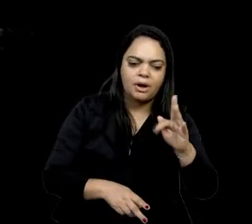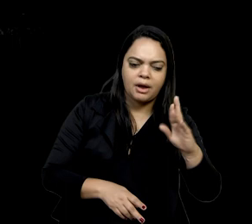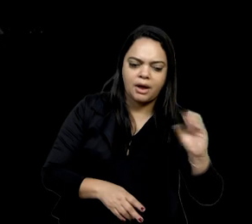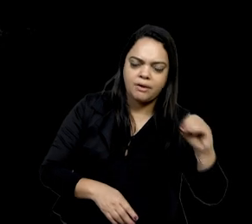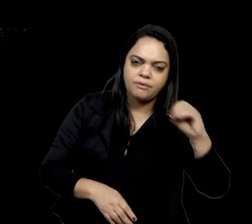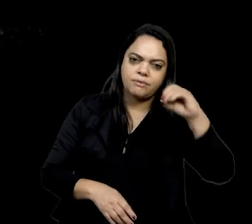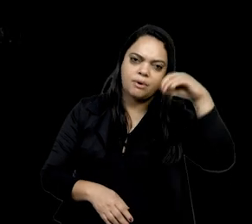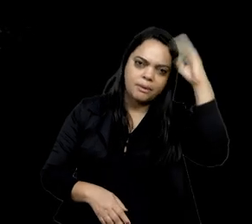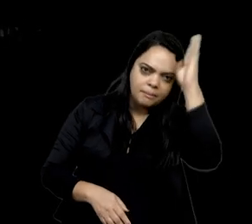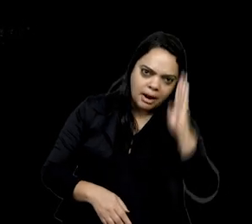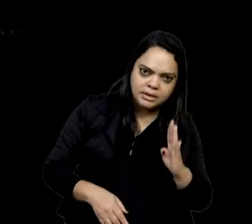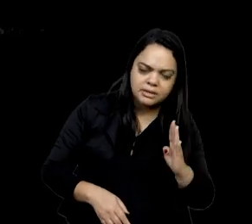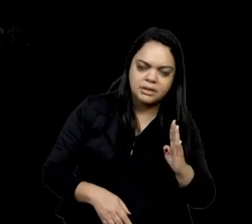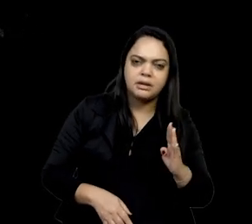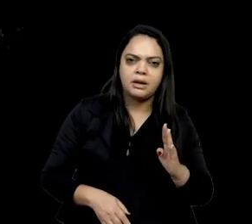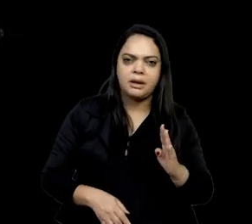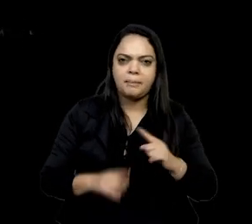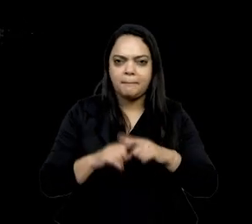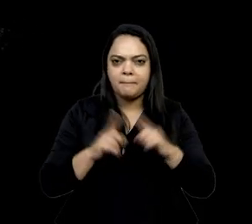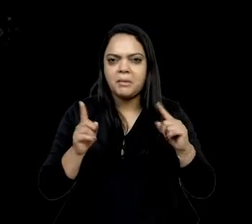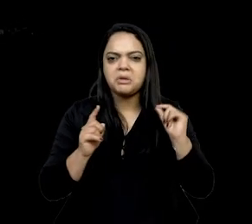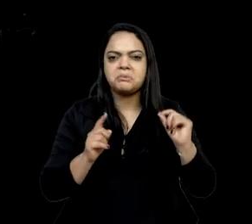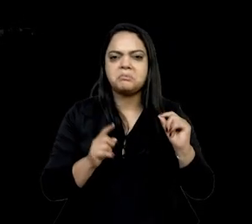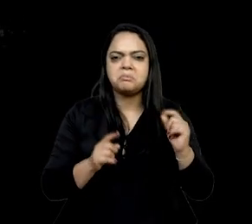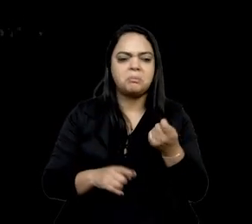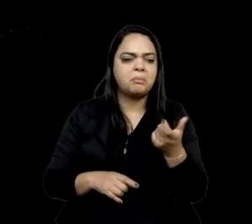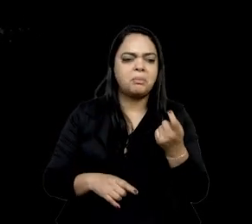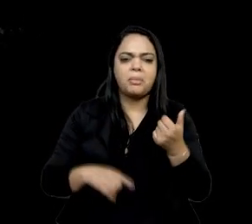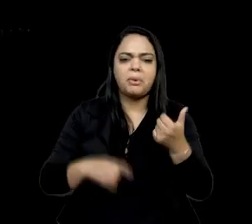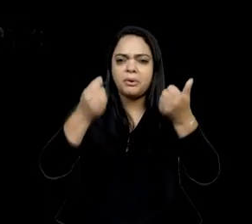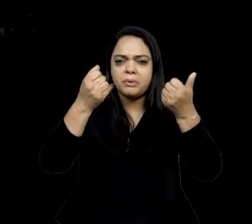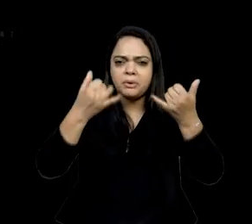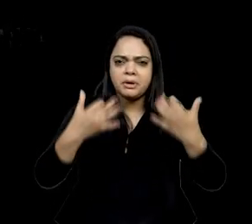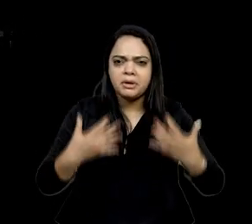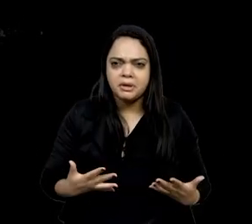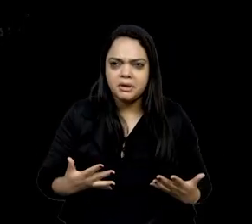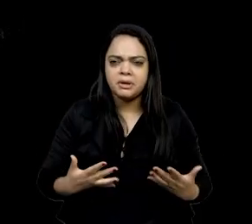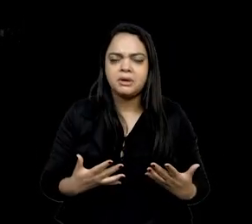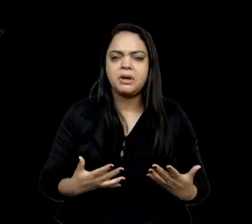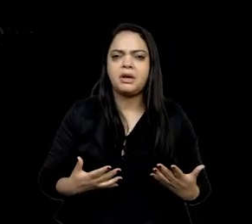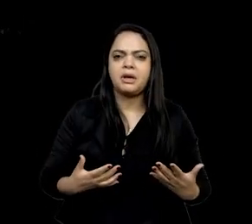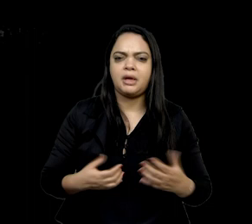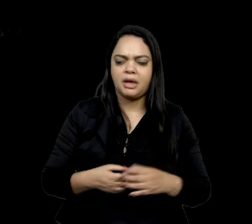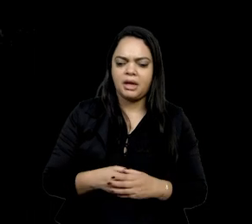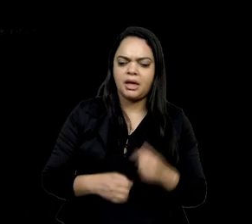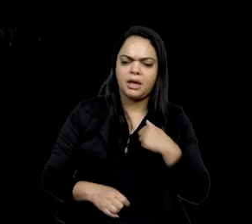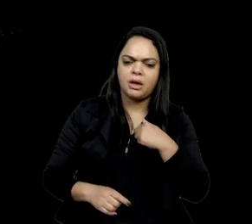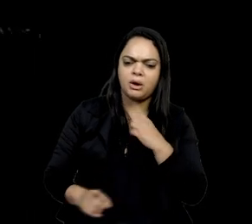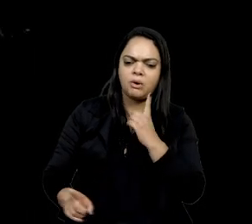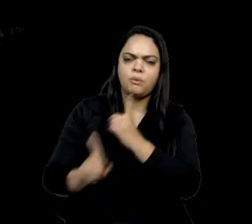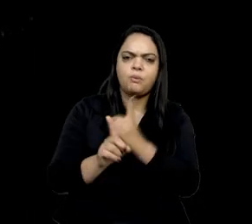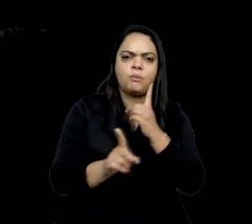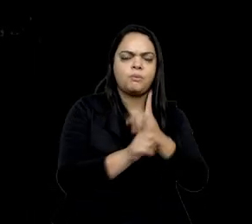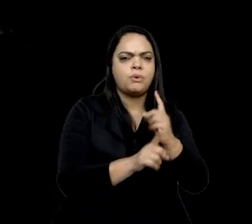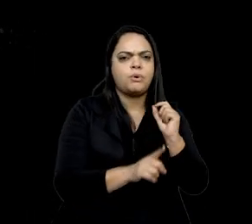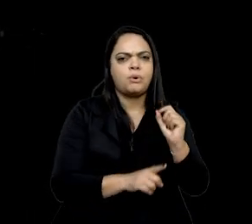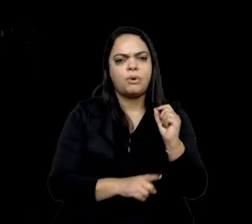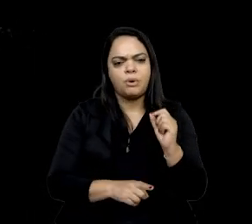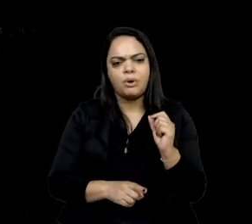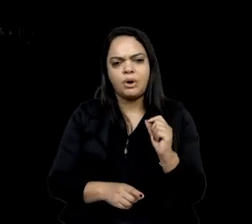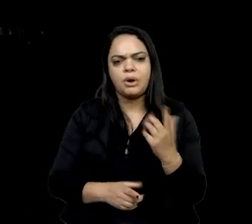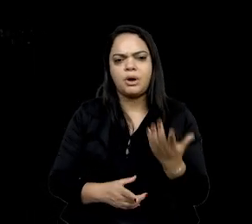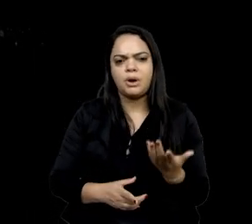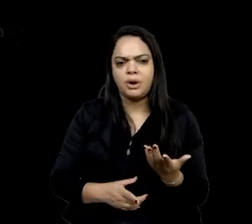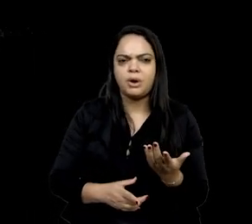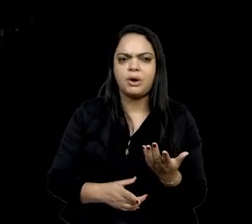não falo muito dos ribeirinhos e eu tenho achado que são grupos que precisam estar presentes